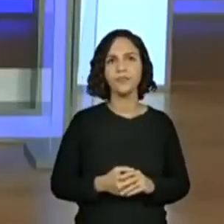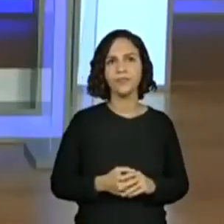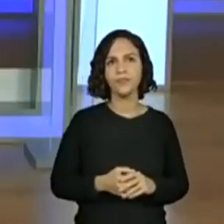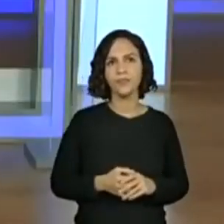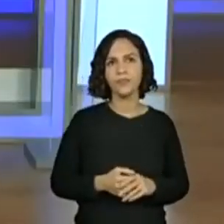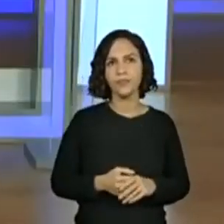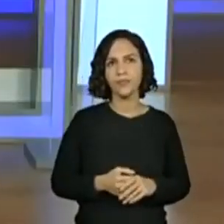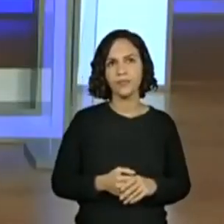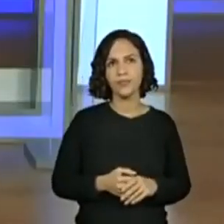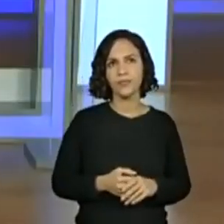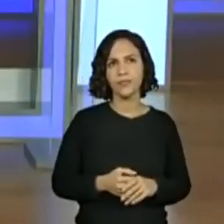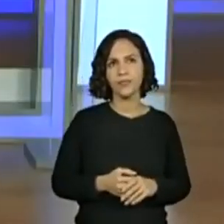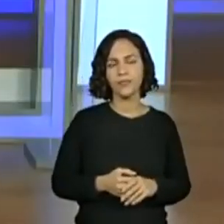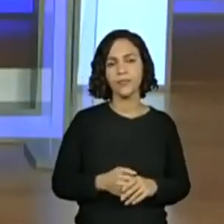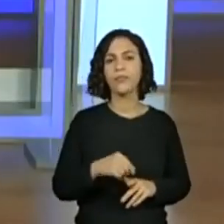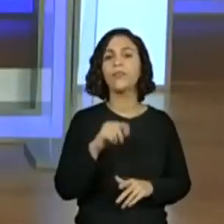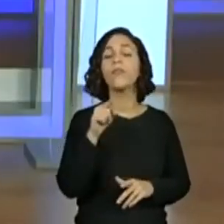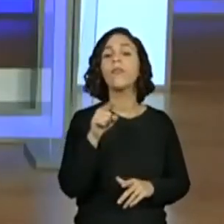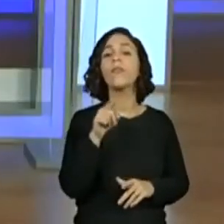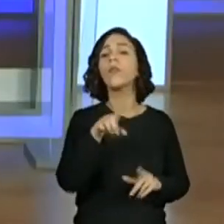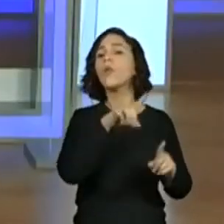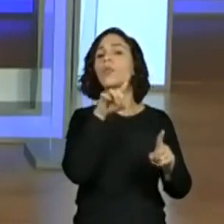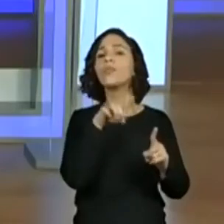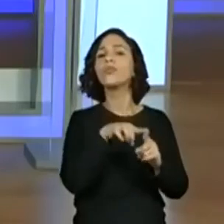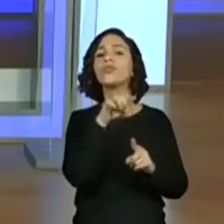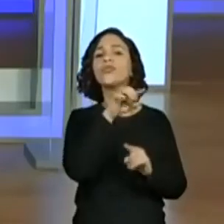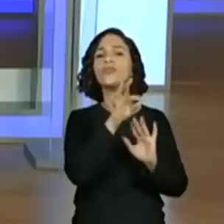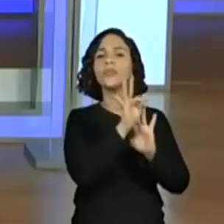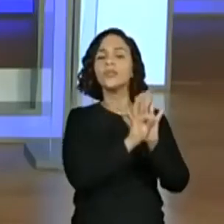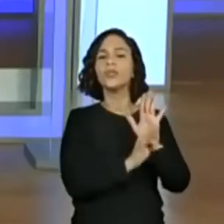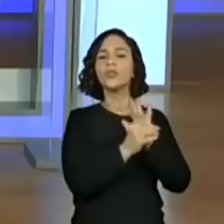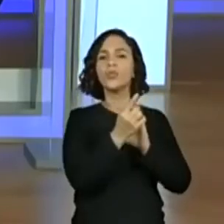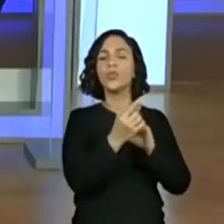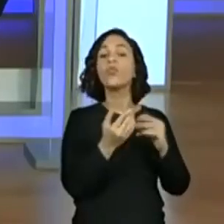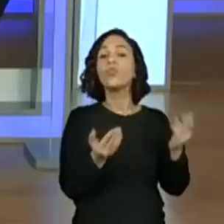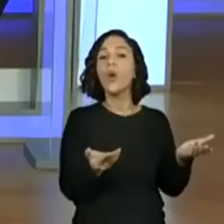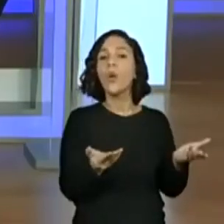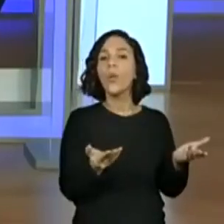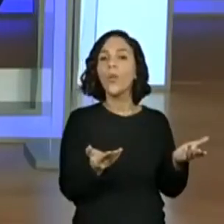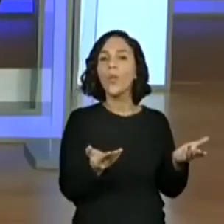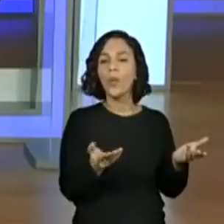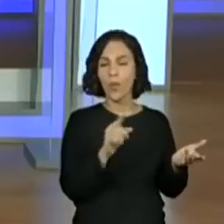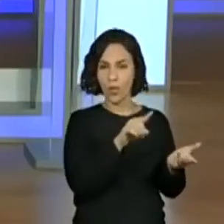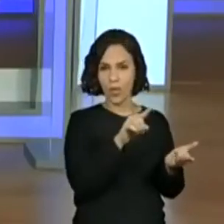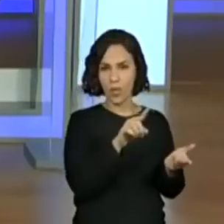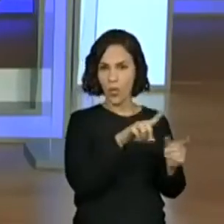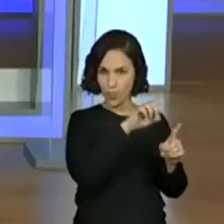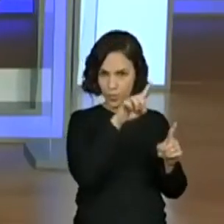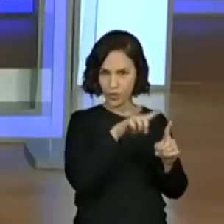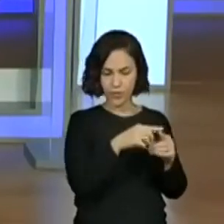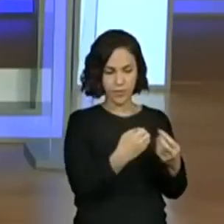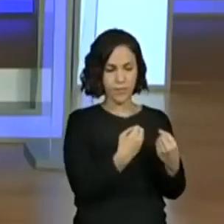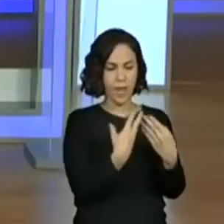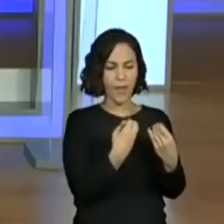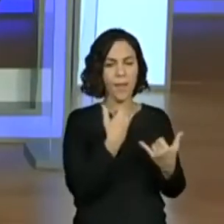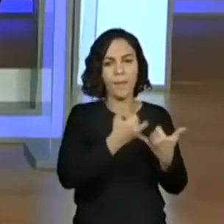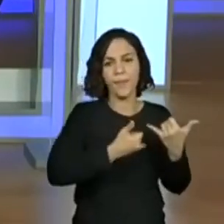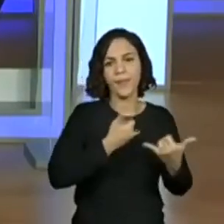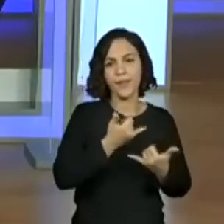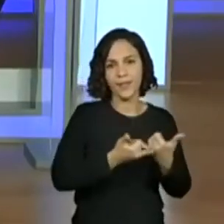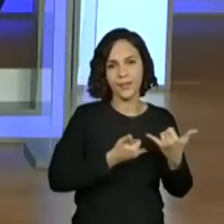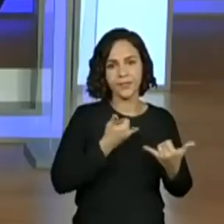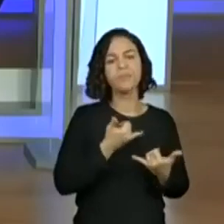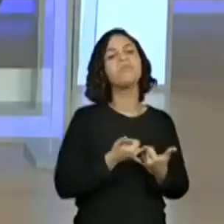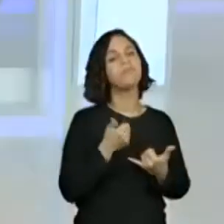o texto 1, qual é a finalidade do texto 1? De nos ensinar a brincar. Então, vamos